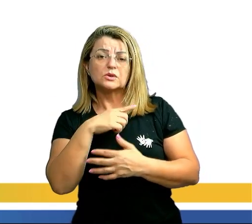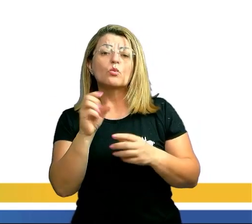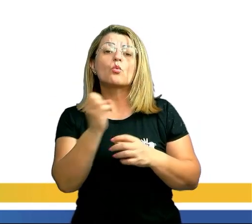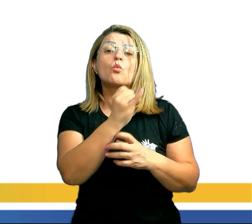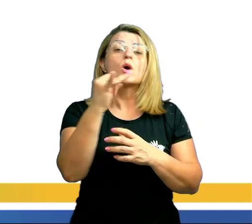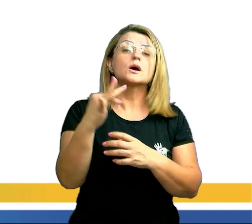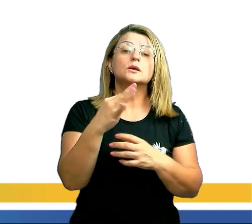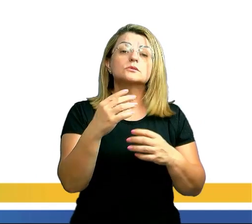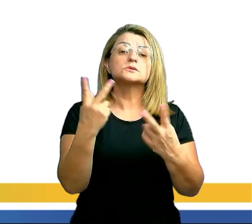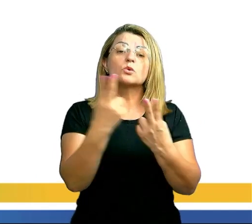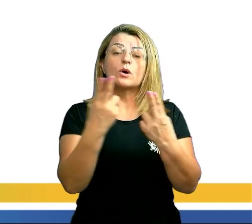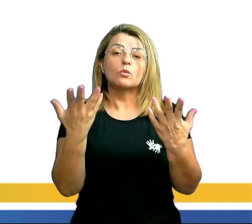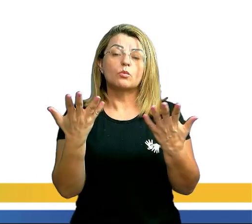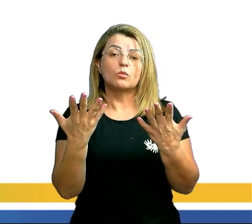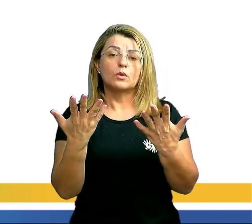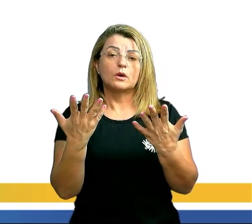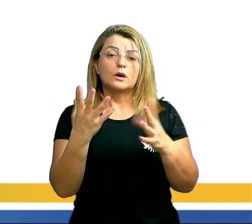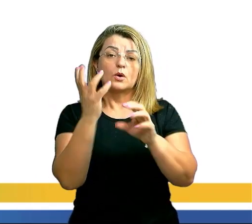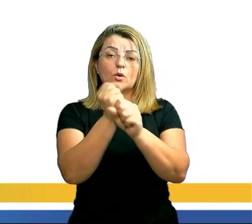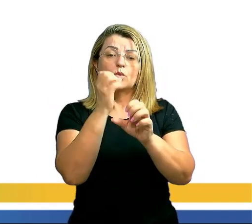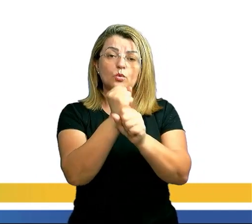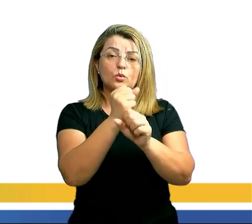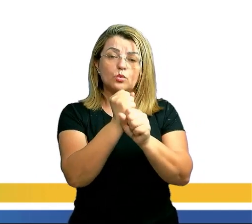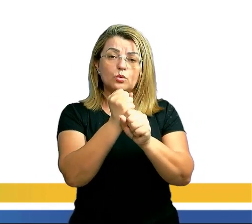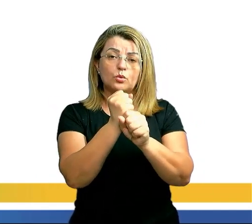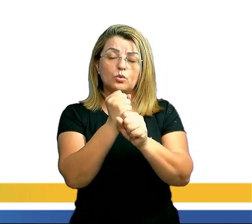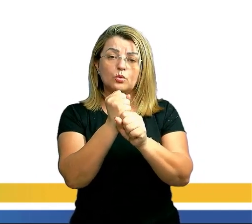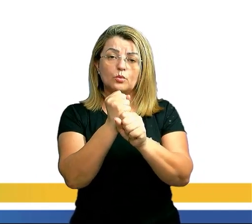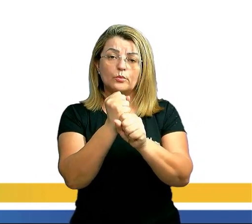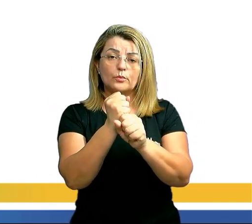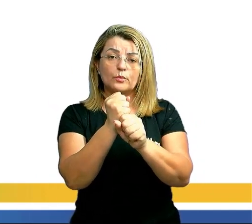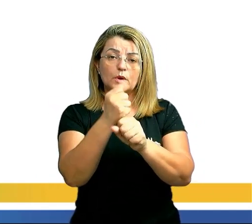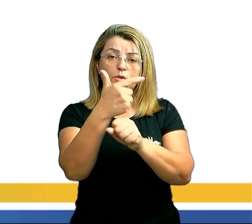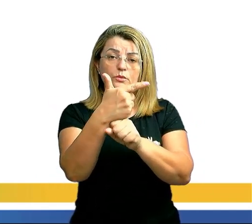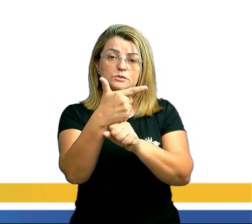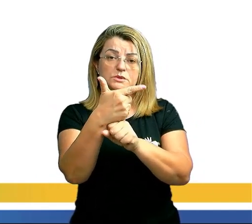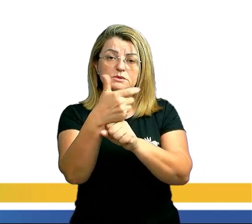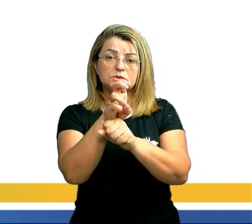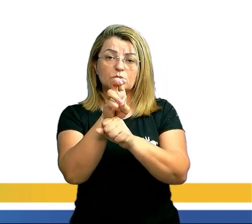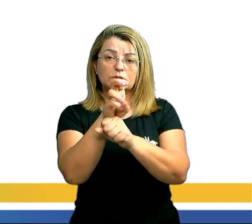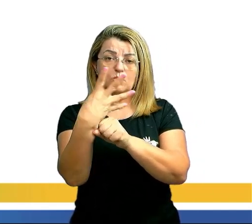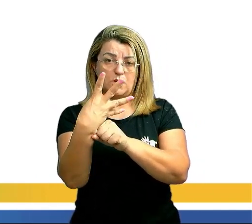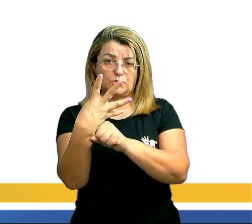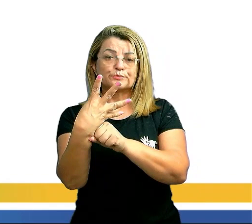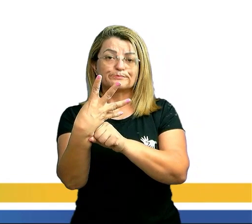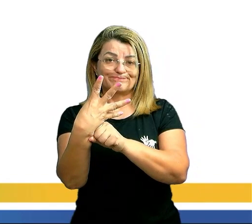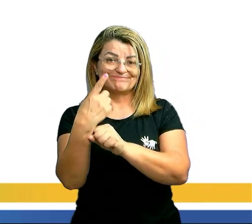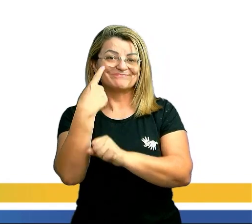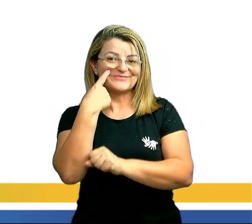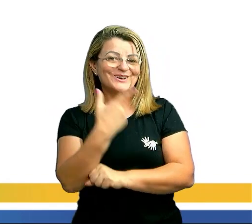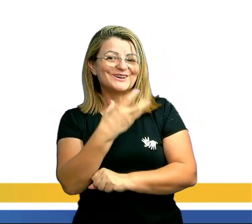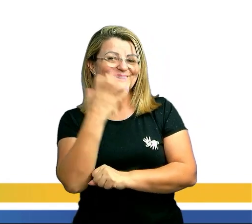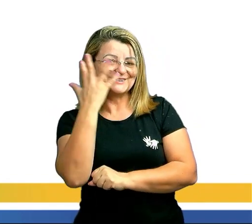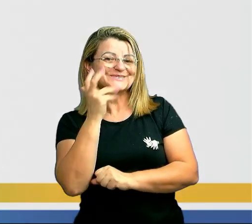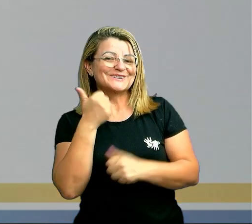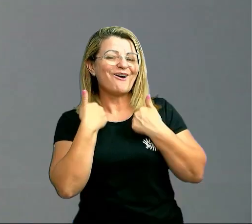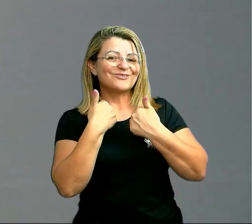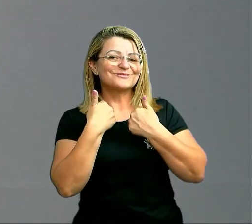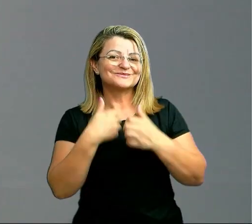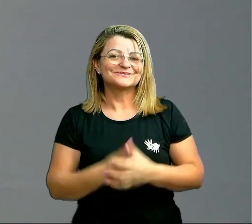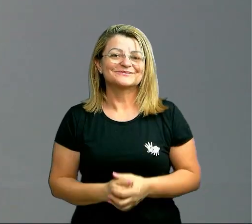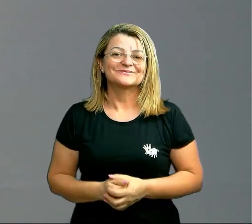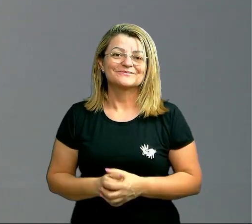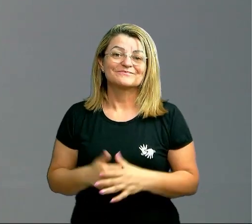Cento e vinte e seis. Logo, o total de vitórias vai ser igual a duzentos e cinquenta e quatro. Olha que beleza. Bacana, né?